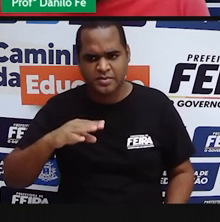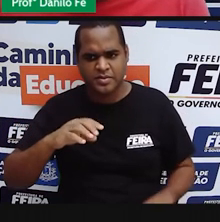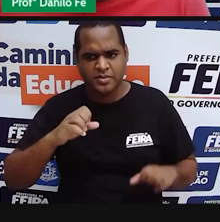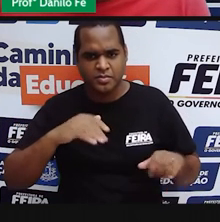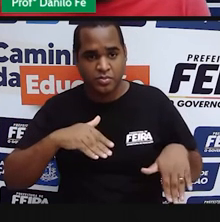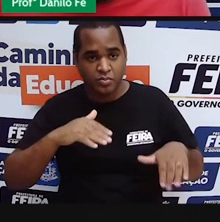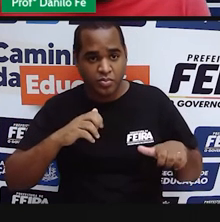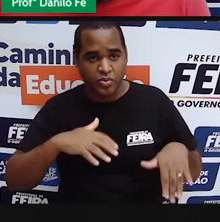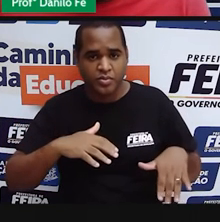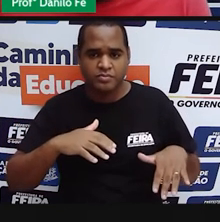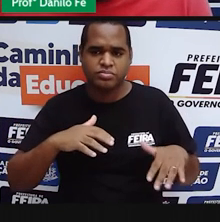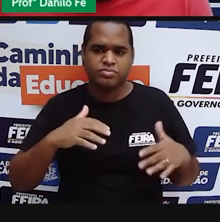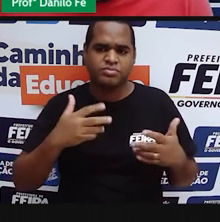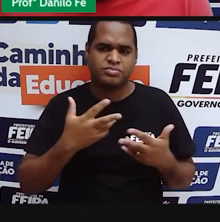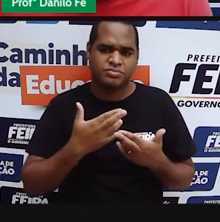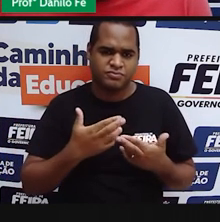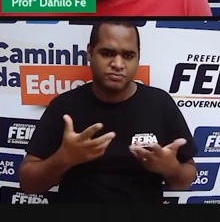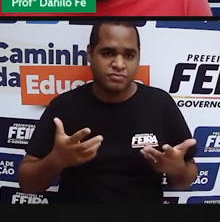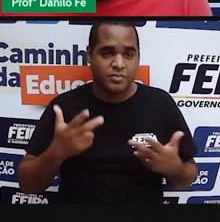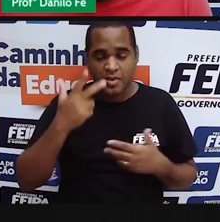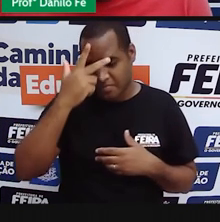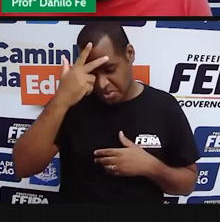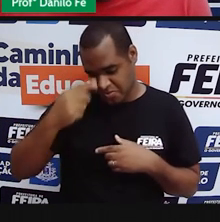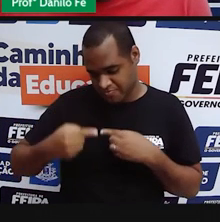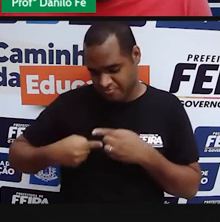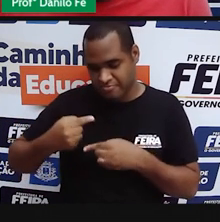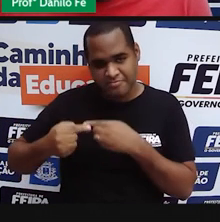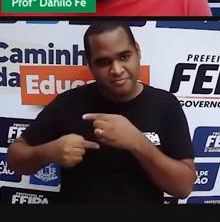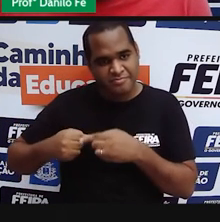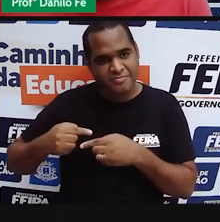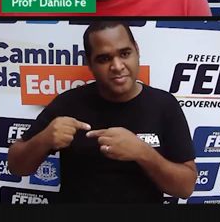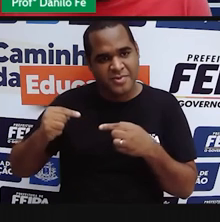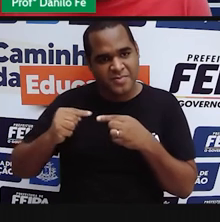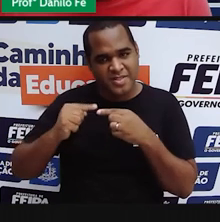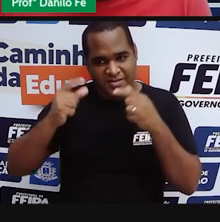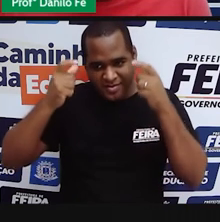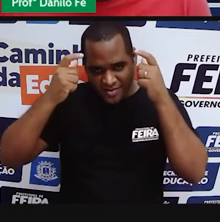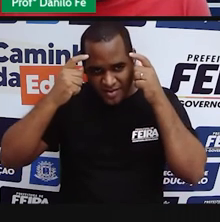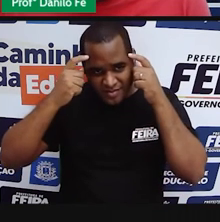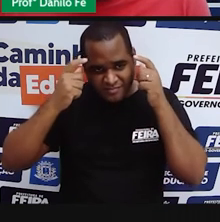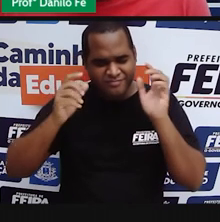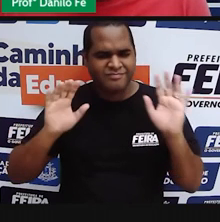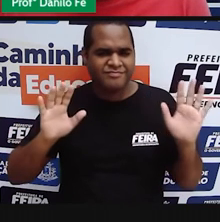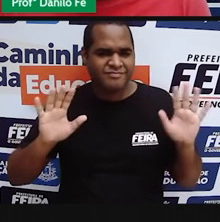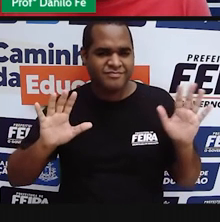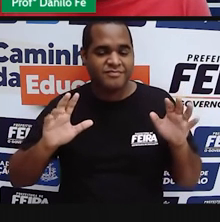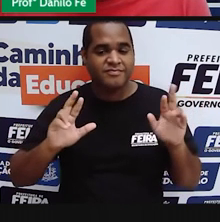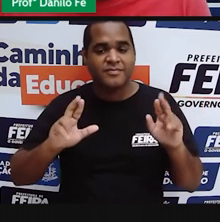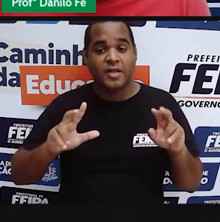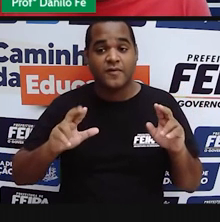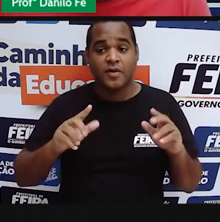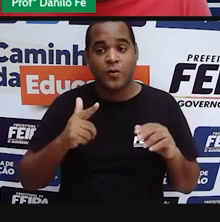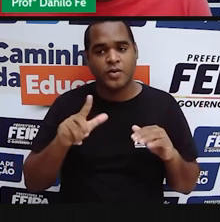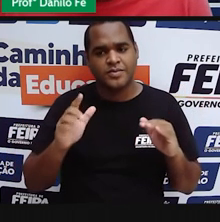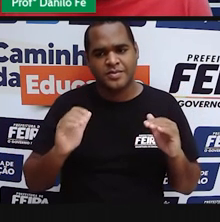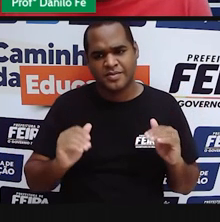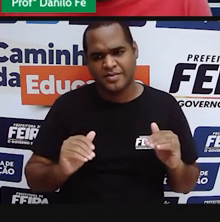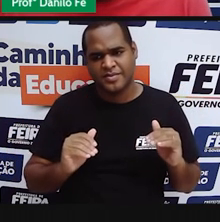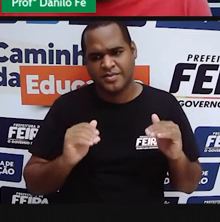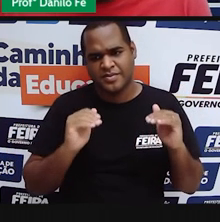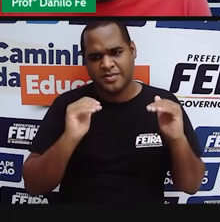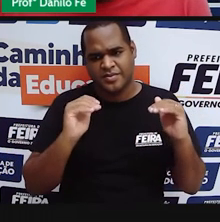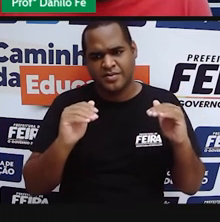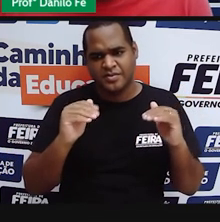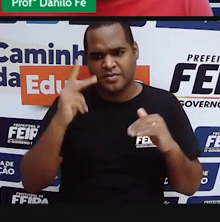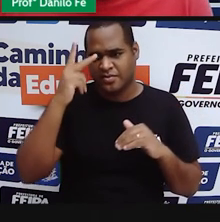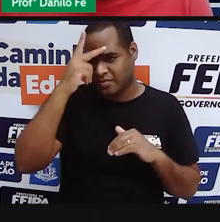camponeiros, ferros, as pessoas que não tinham uma linhagem real, não faziam parte da nobreza. Por